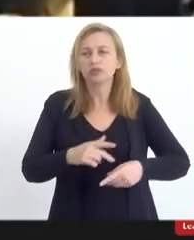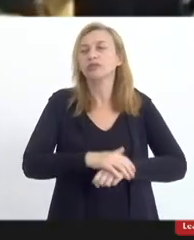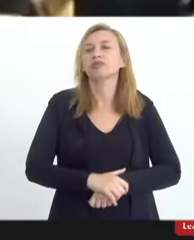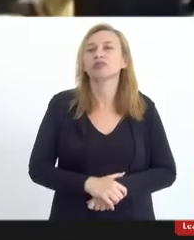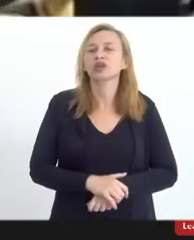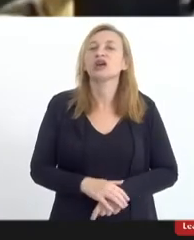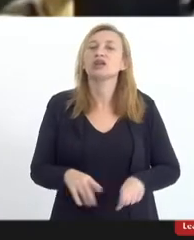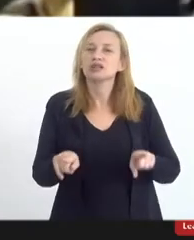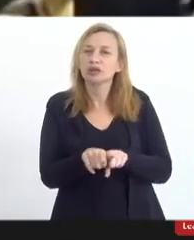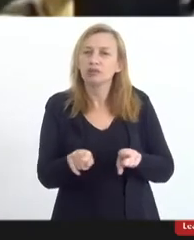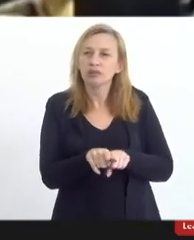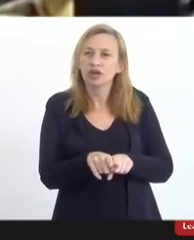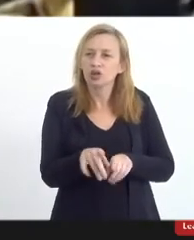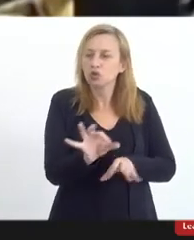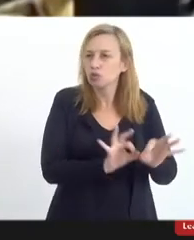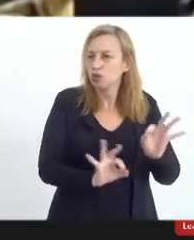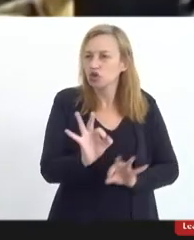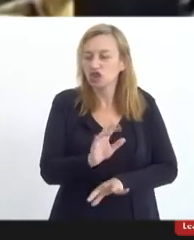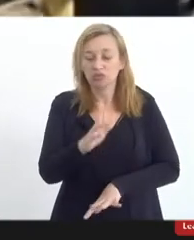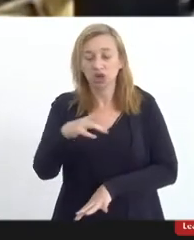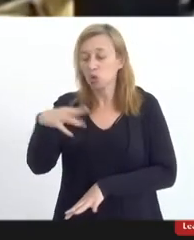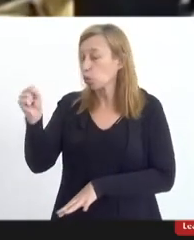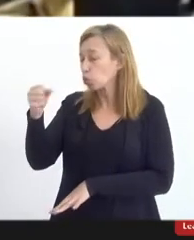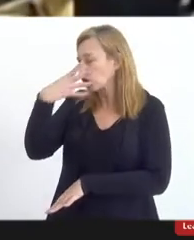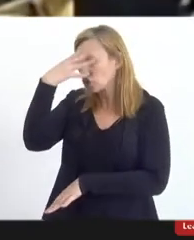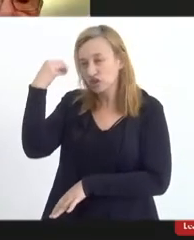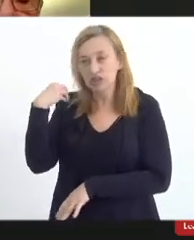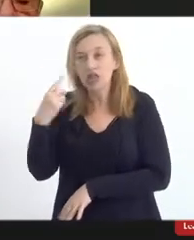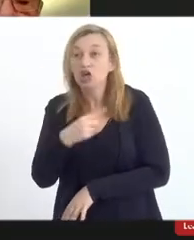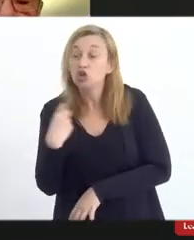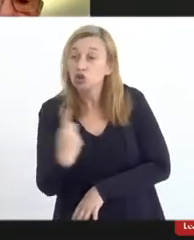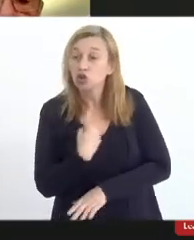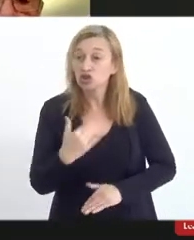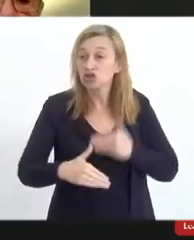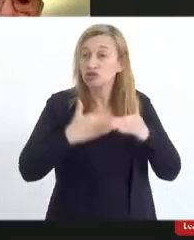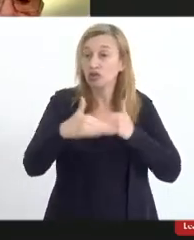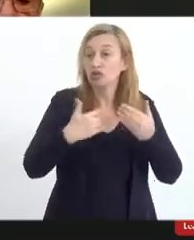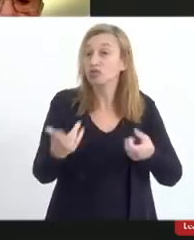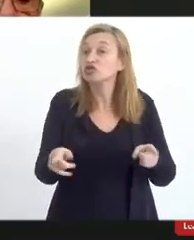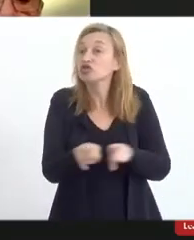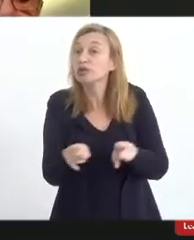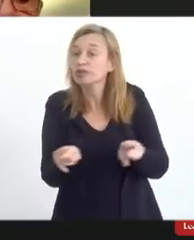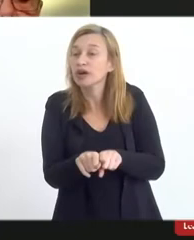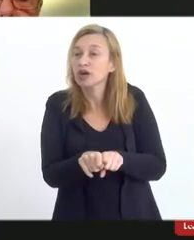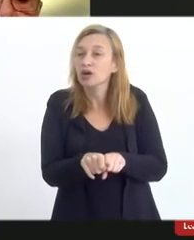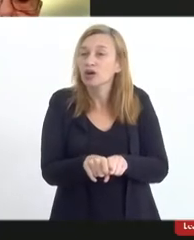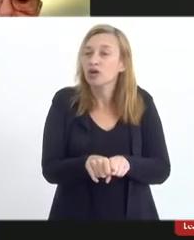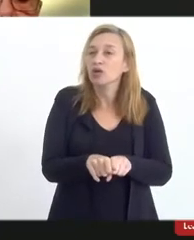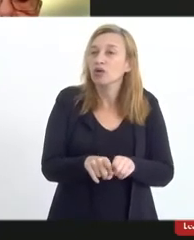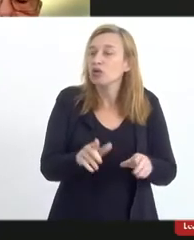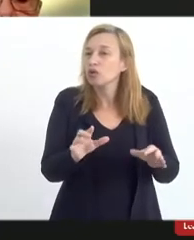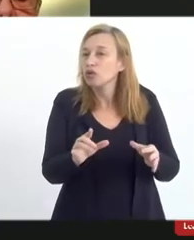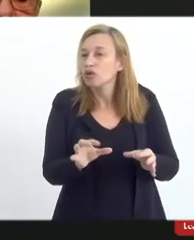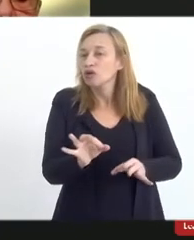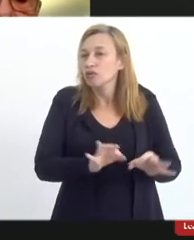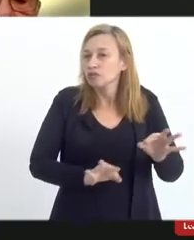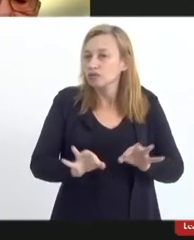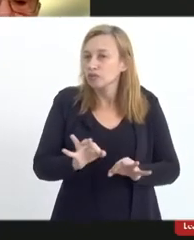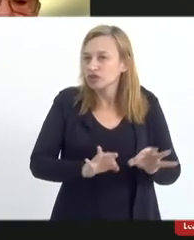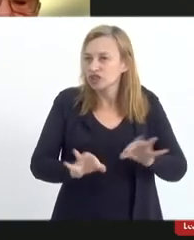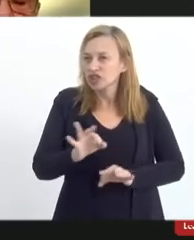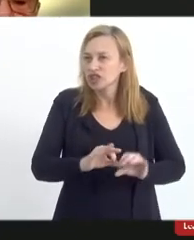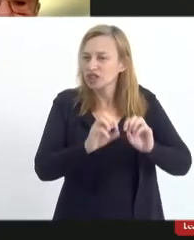Além do projeto Para Nunca Esquecer, nós desenvolvemos também o projeto Educação Mais Humana.